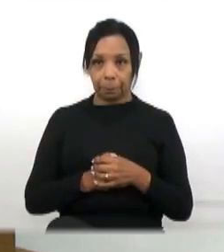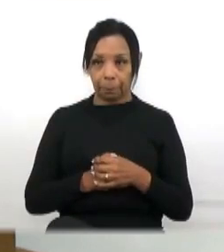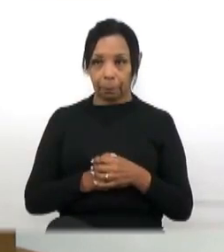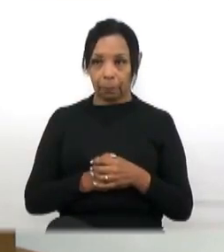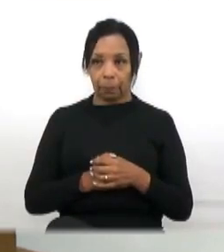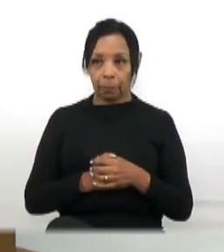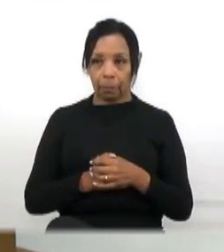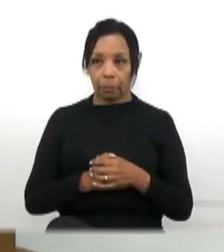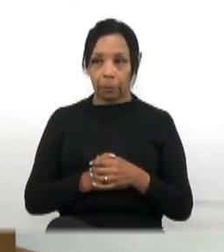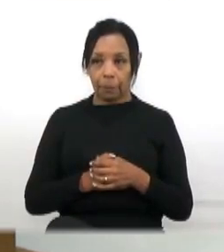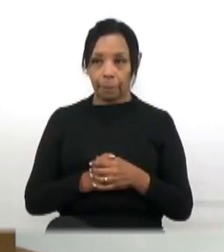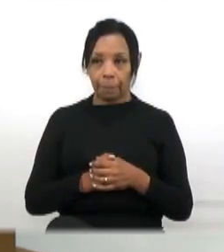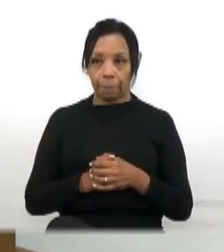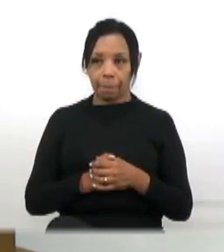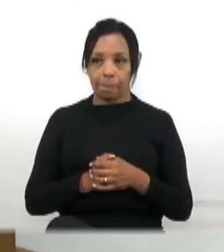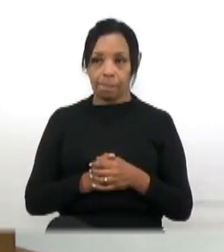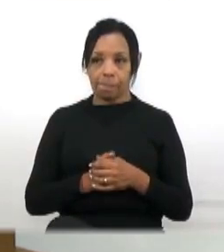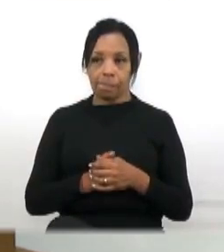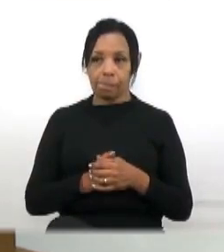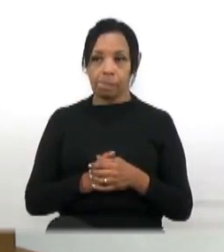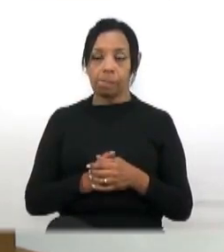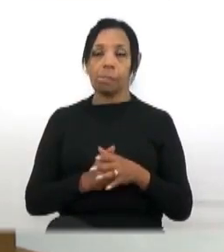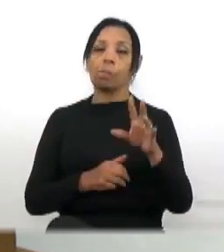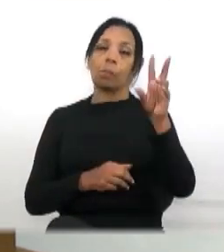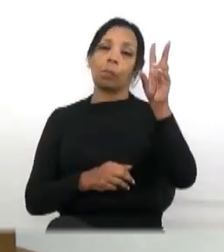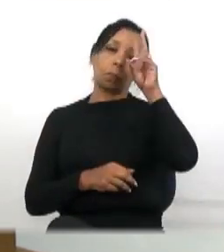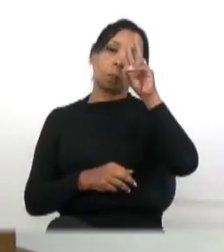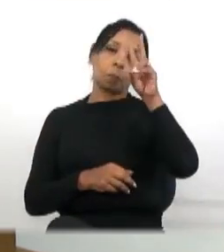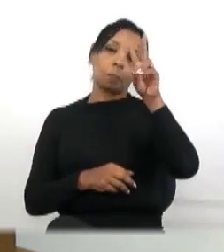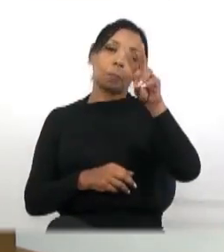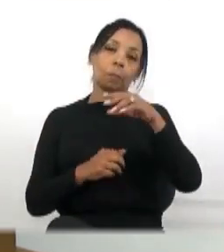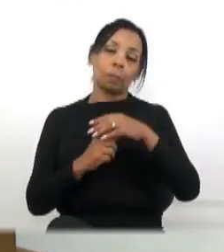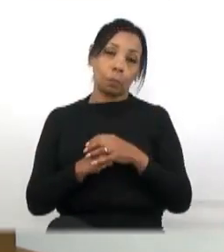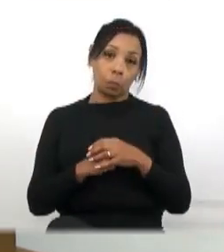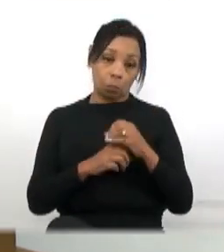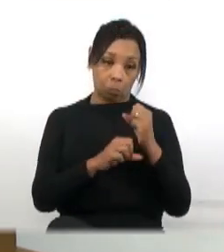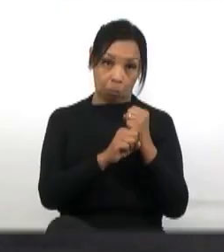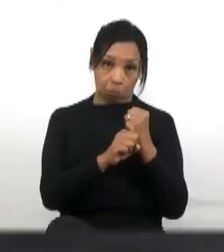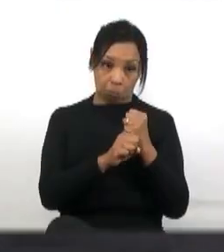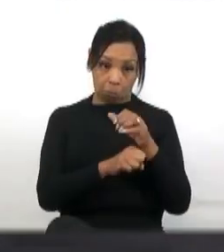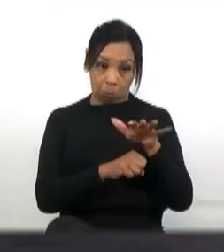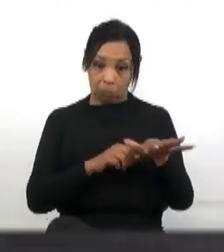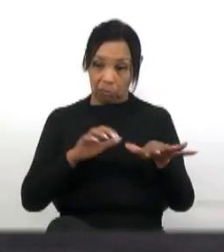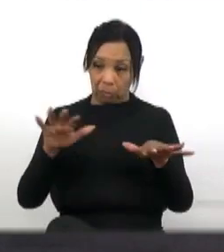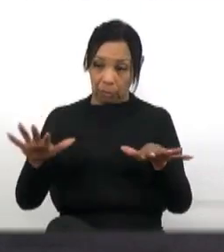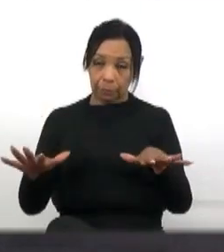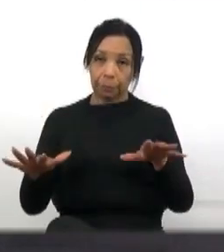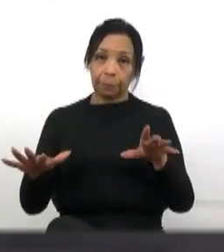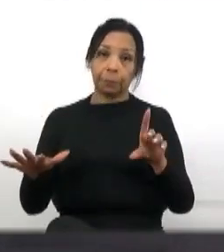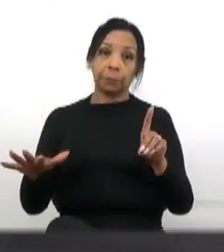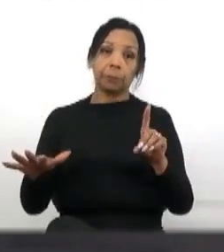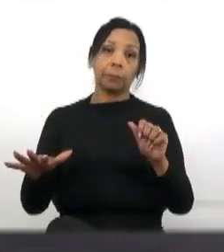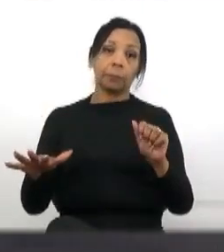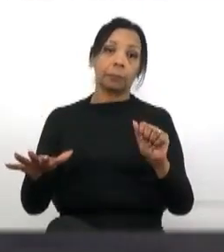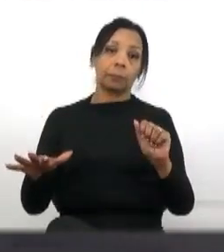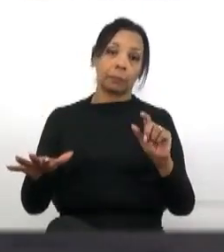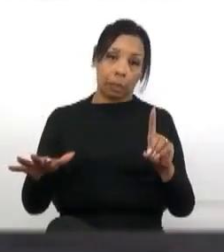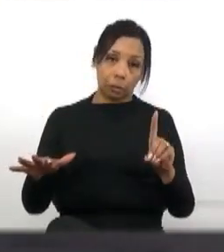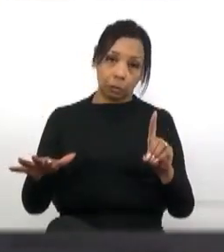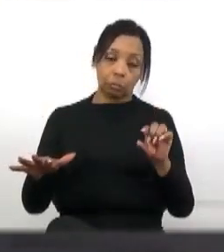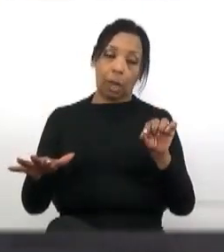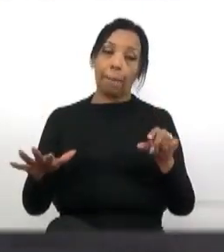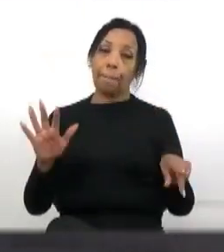Exato, amiguel, lembrando sempre que essas obras aí são do DAD, são obras que a prefeitura